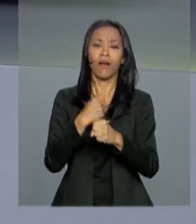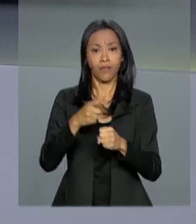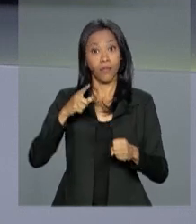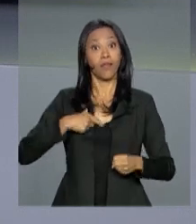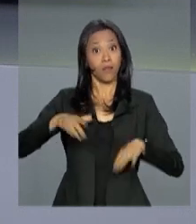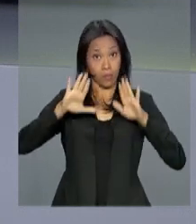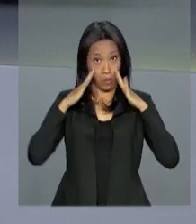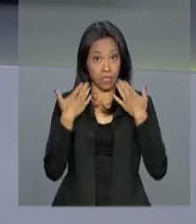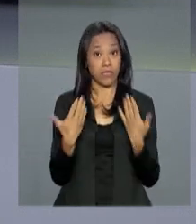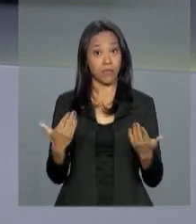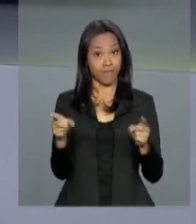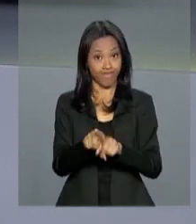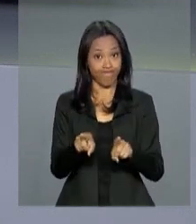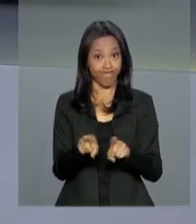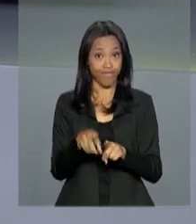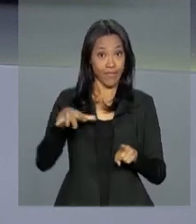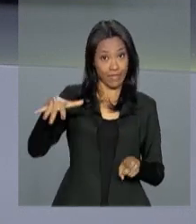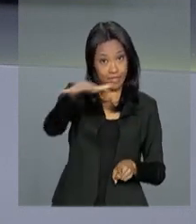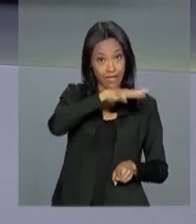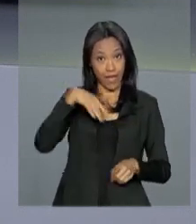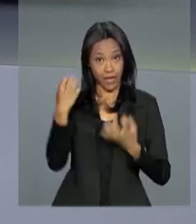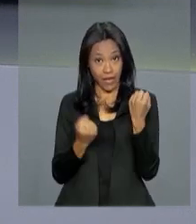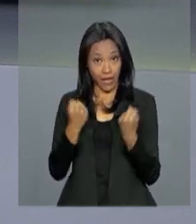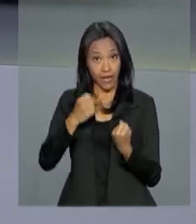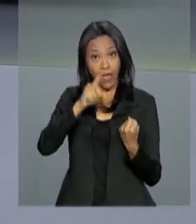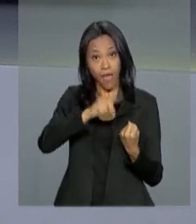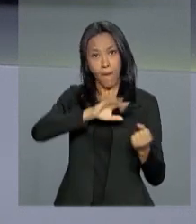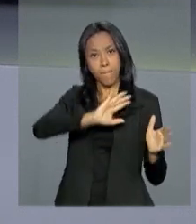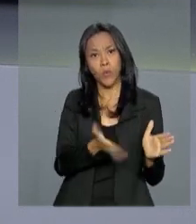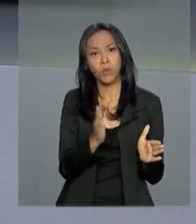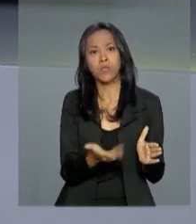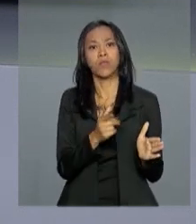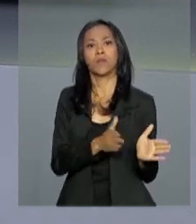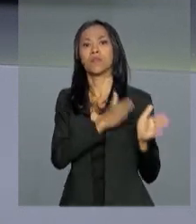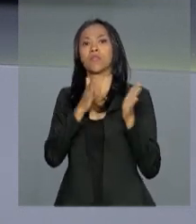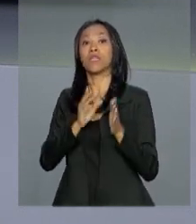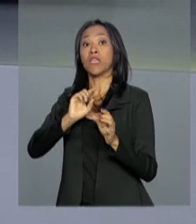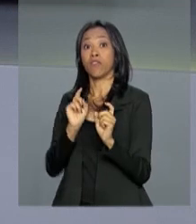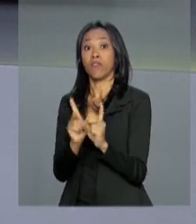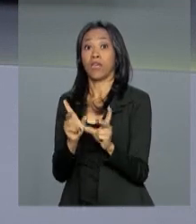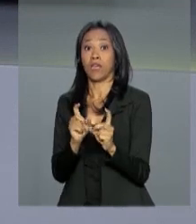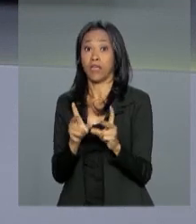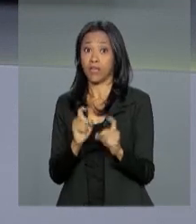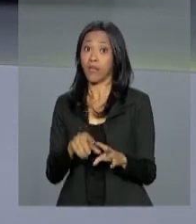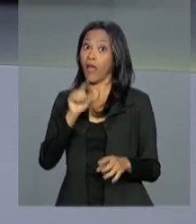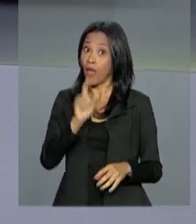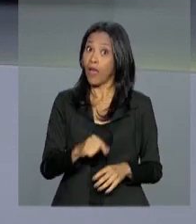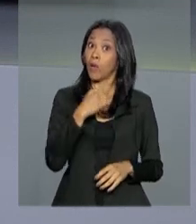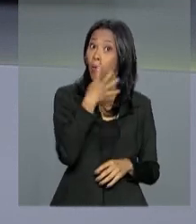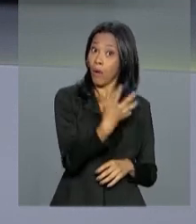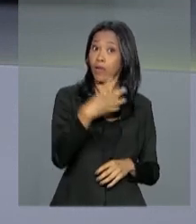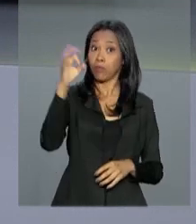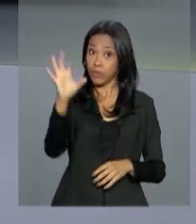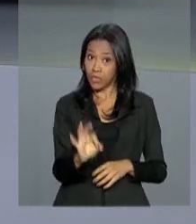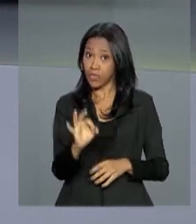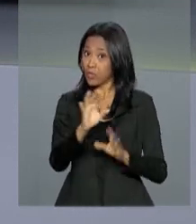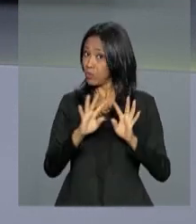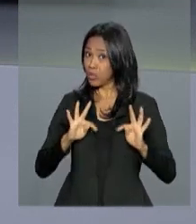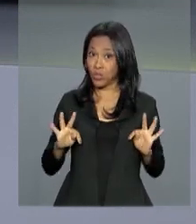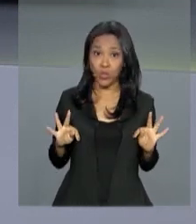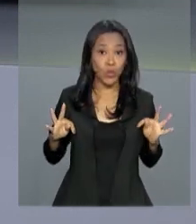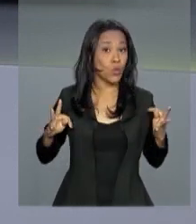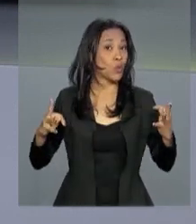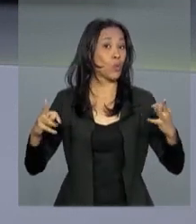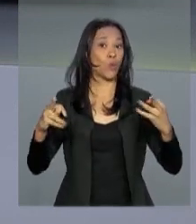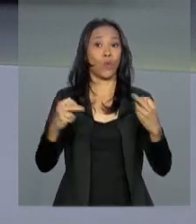exposição. O setor automotivo responde entre produção e vendas por 4% de tudo o que a economia brasileira produz